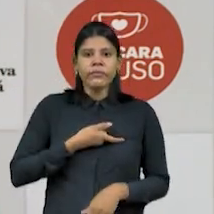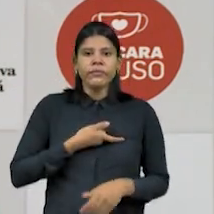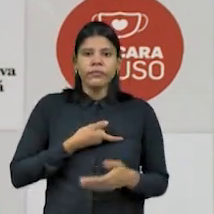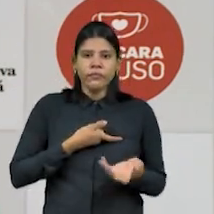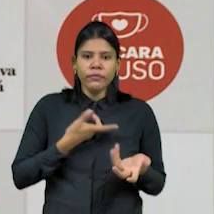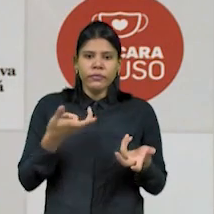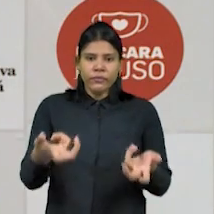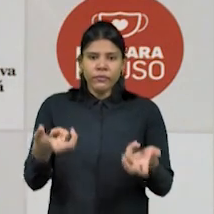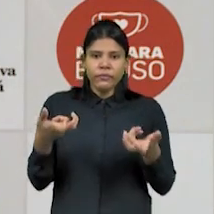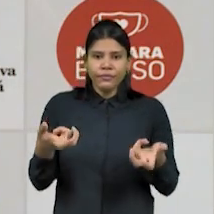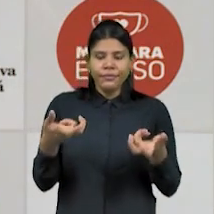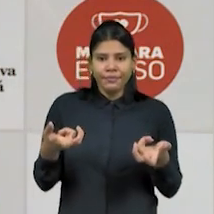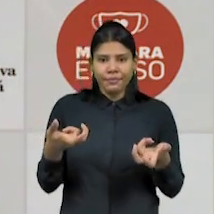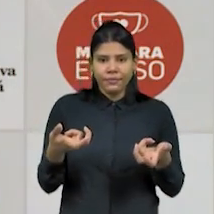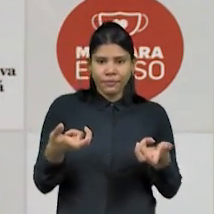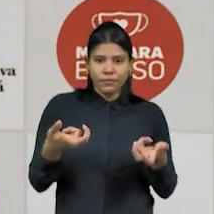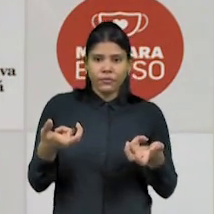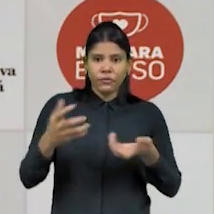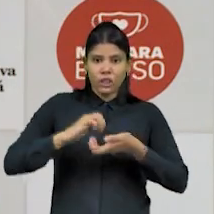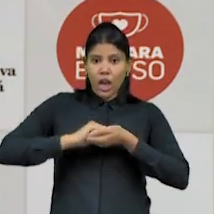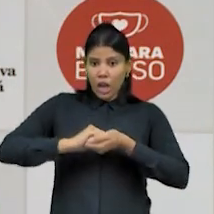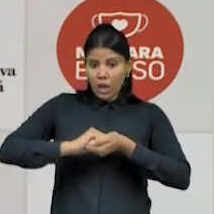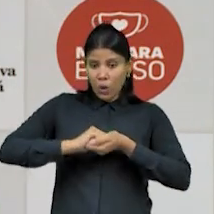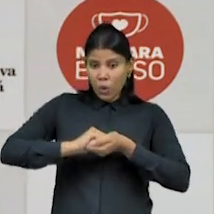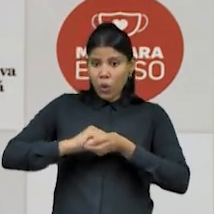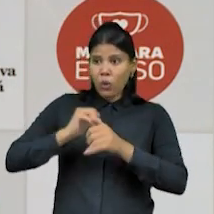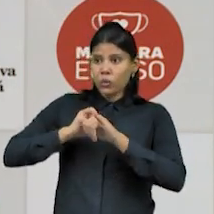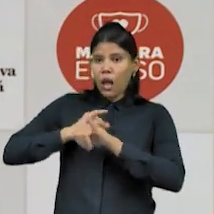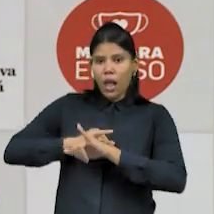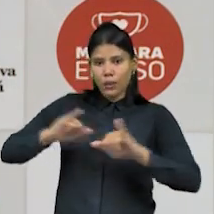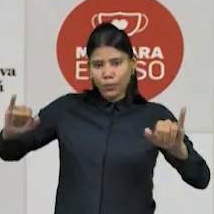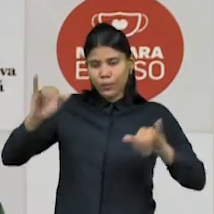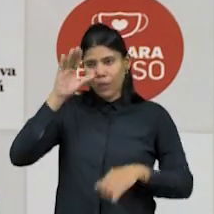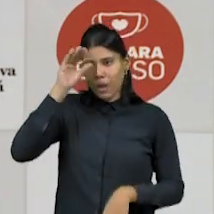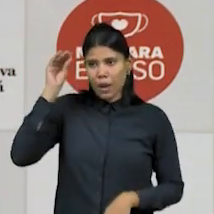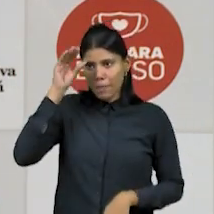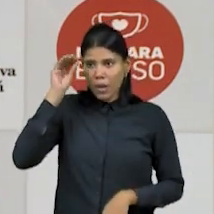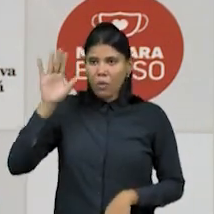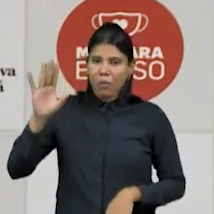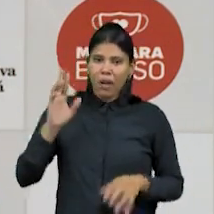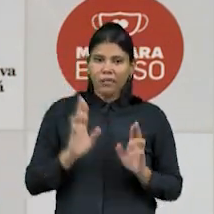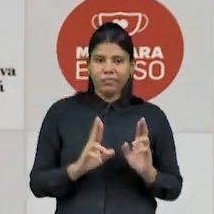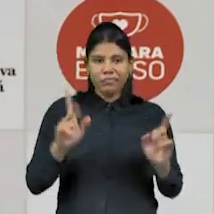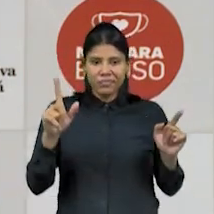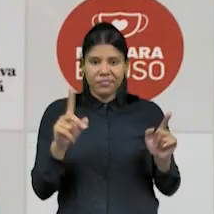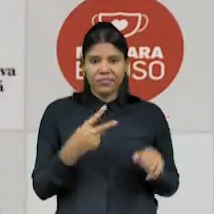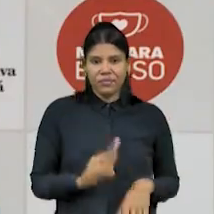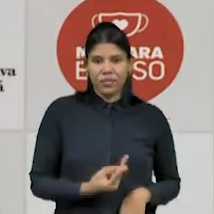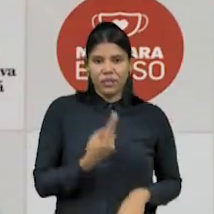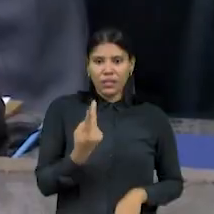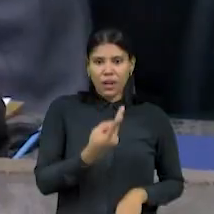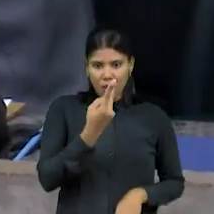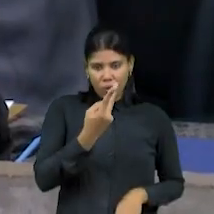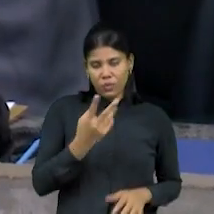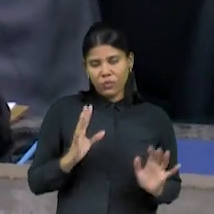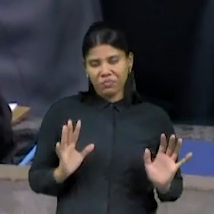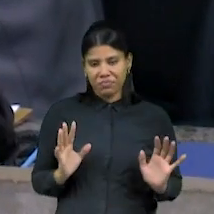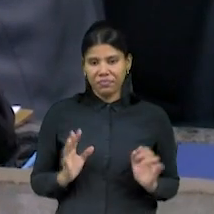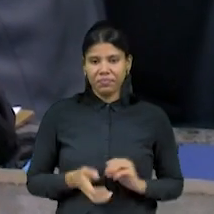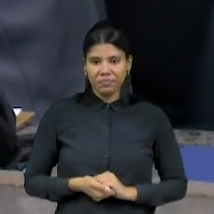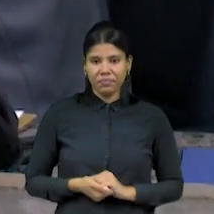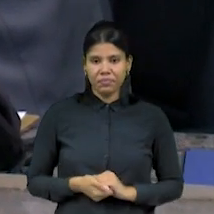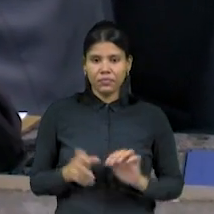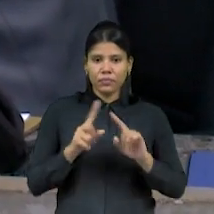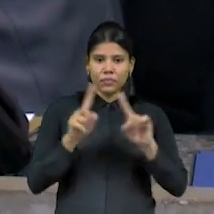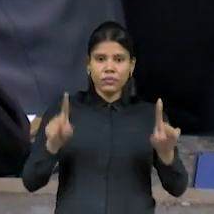Assembleia de acordo com o anúncio do governador na live e que não veio como o governador anunciou na live. O projeto